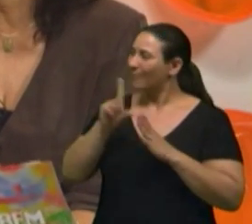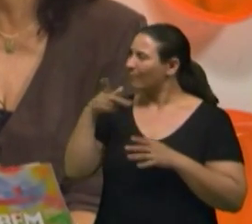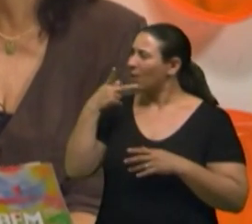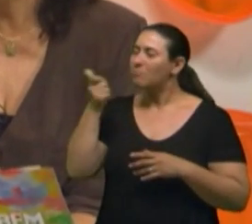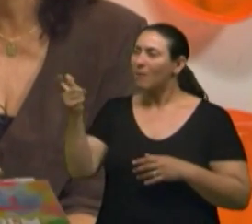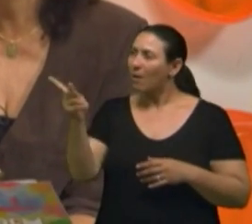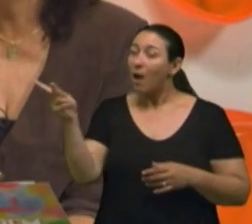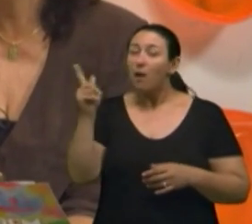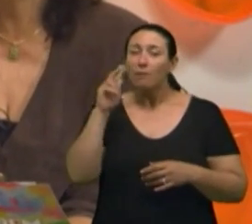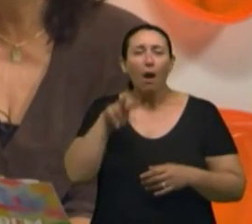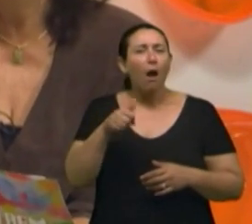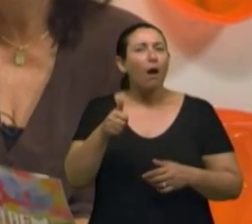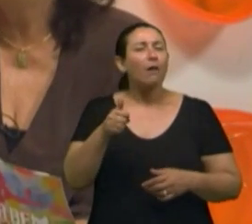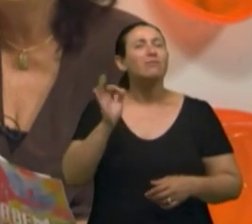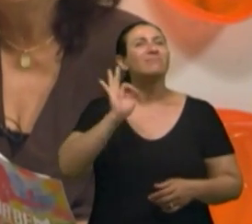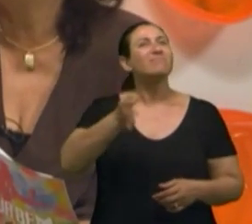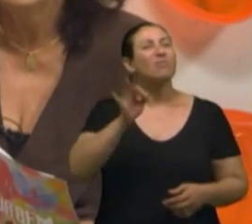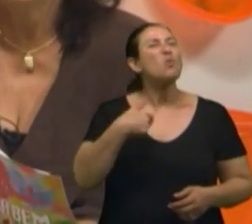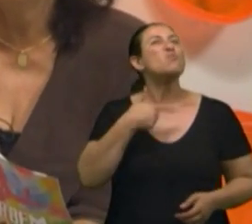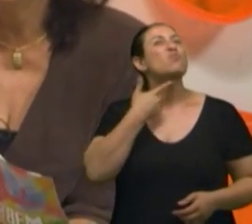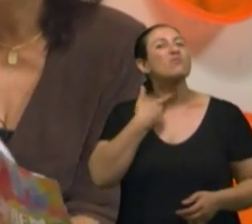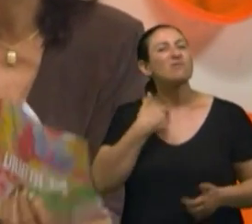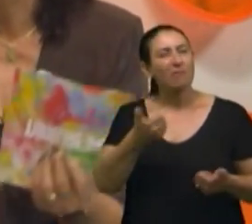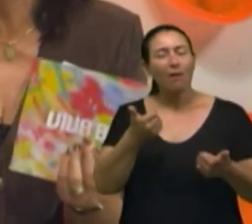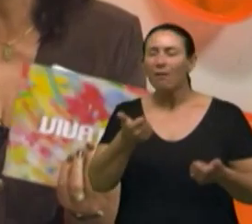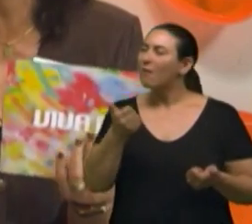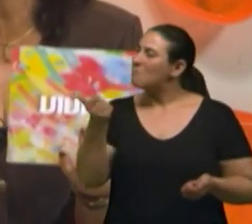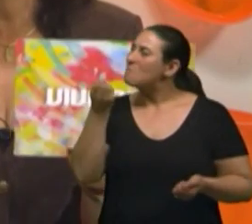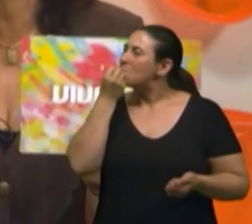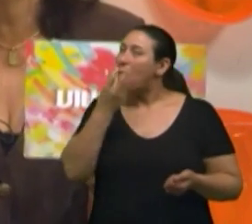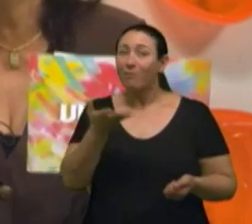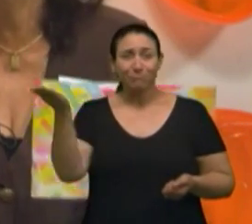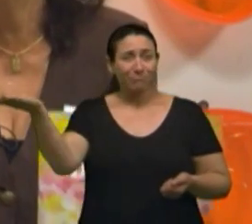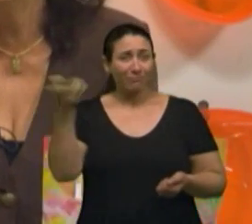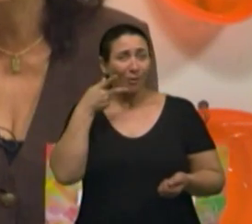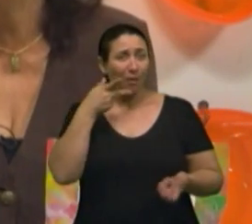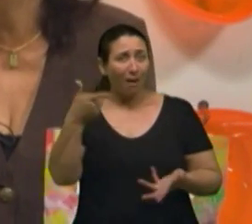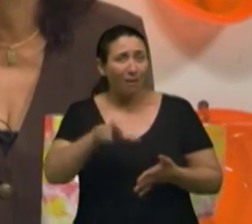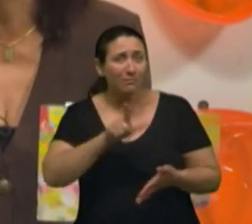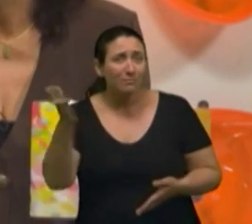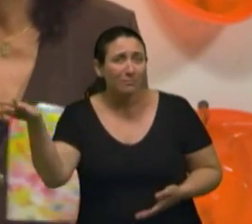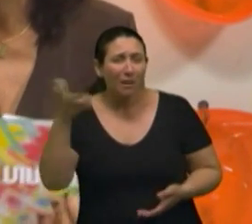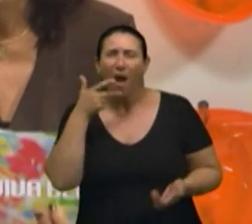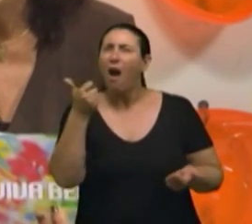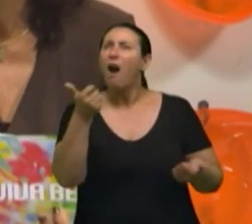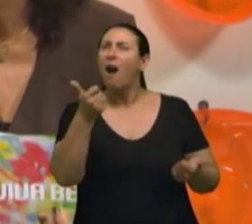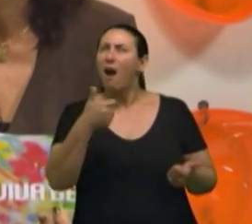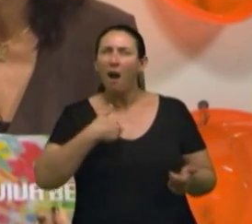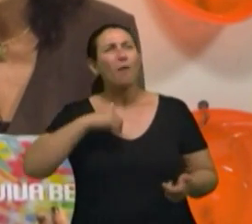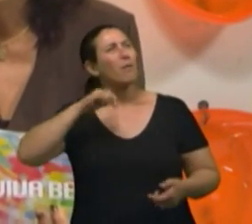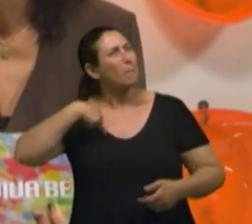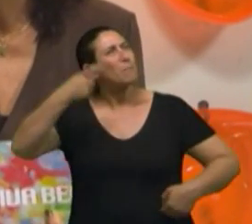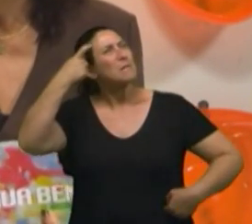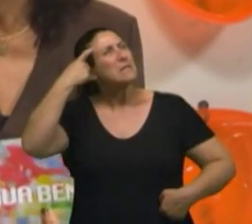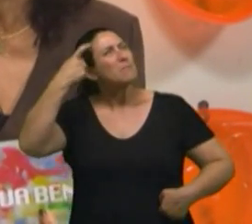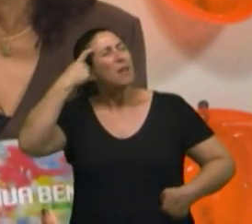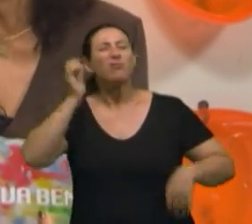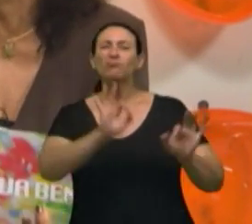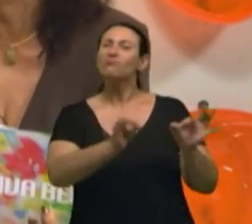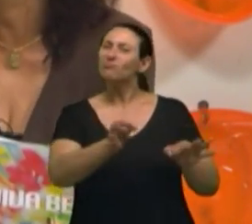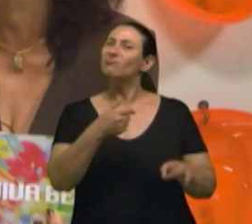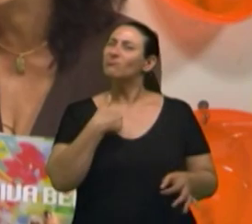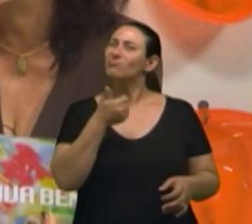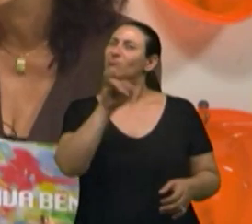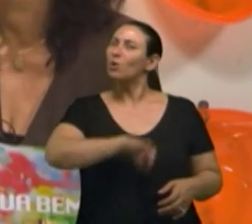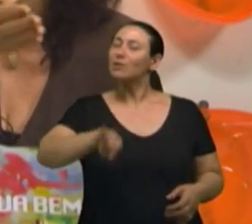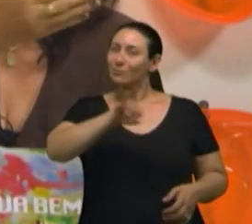como eles vêm, mas que maravilha, a Fátima já falou nisso, que maravilha poder ter tido essa oportunidade. Agora eu pensei e agora que eu